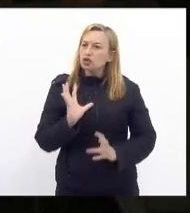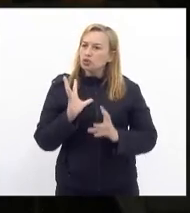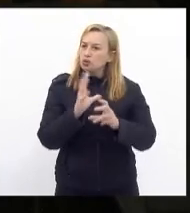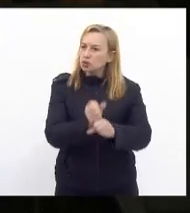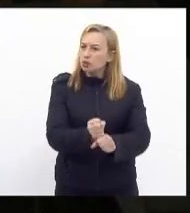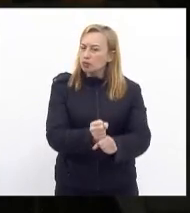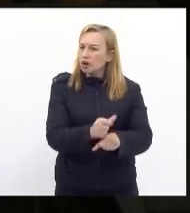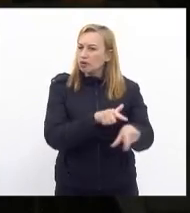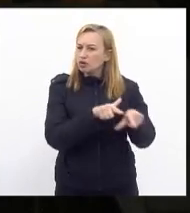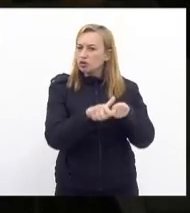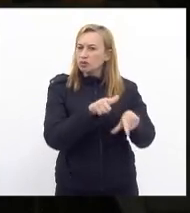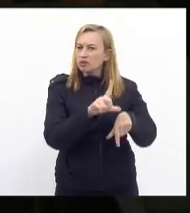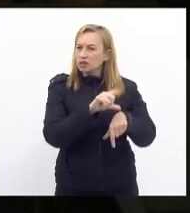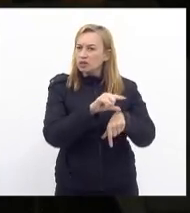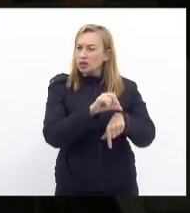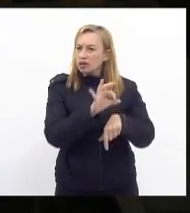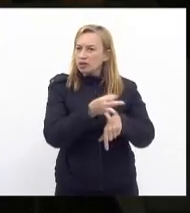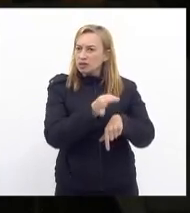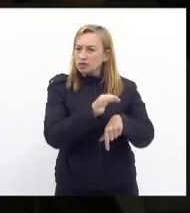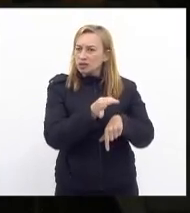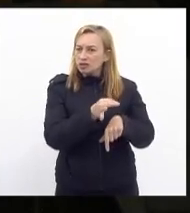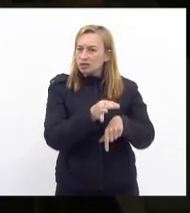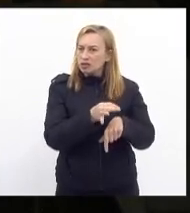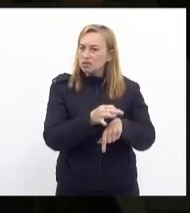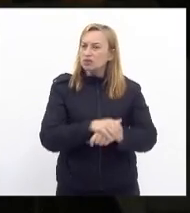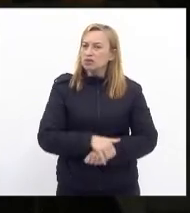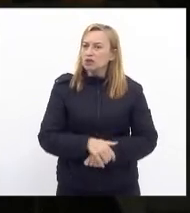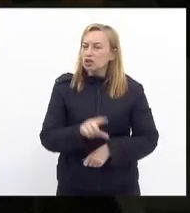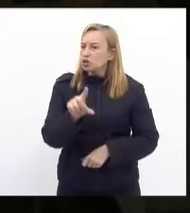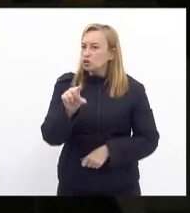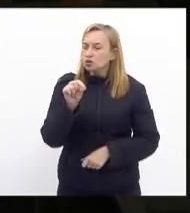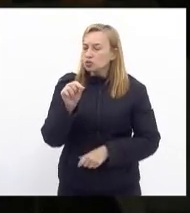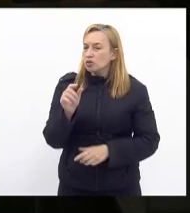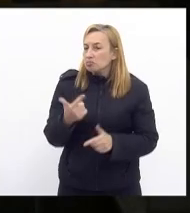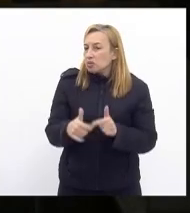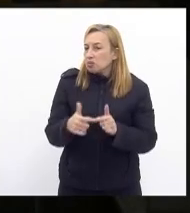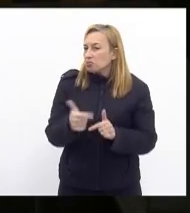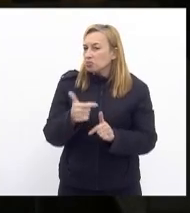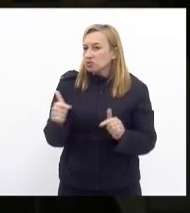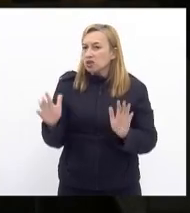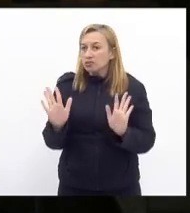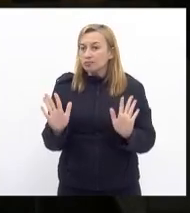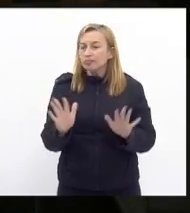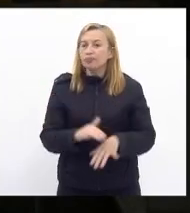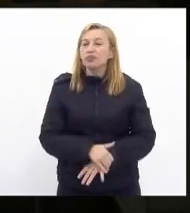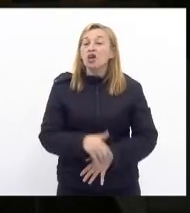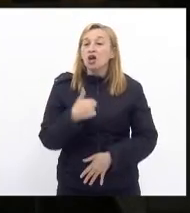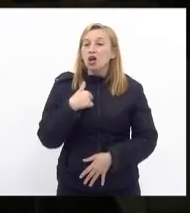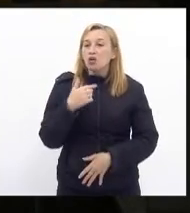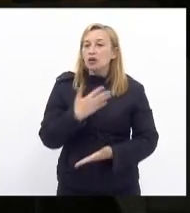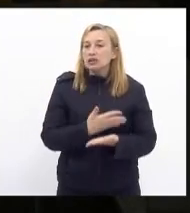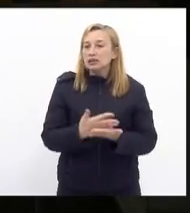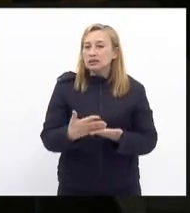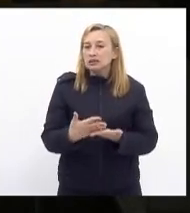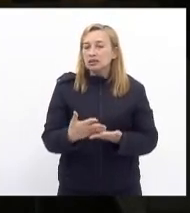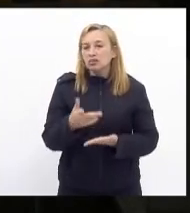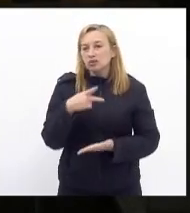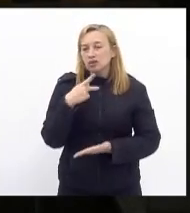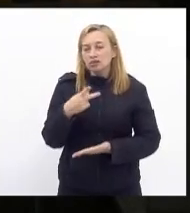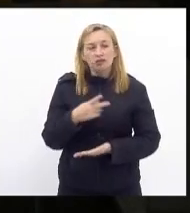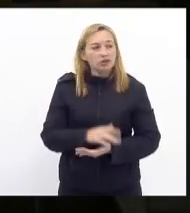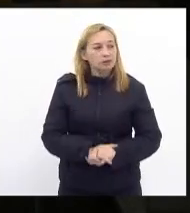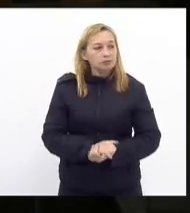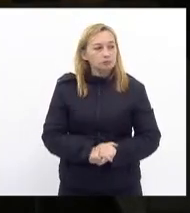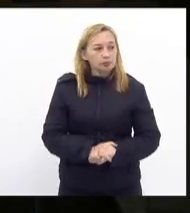se houvesse compatibilidade de horários e optar por um dos proventos quanto a isso não há problema faço essa introdução para dizer